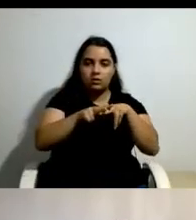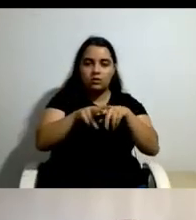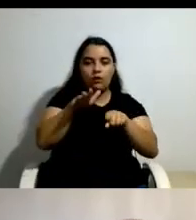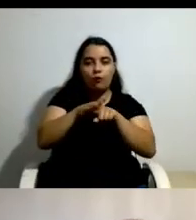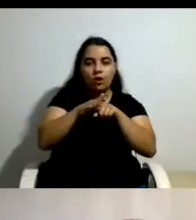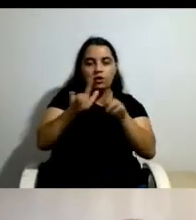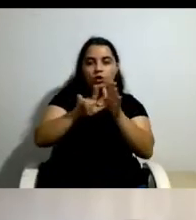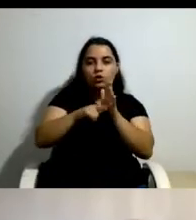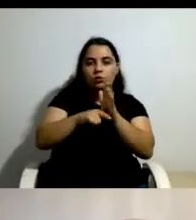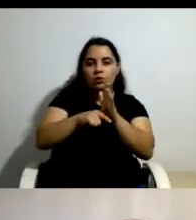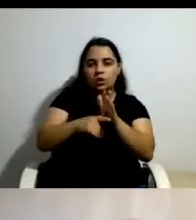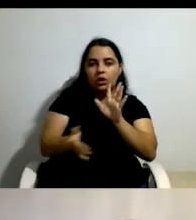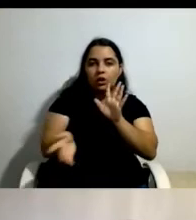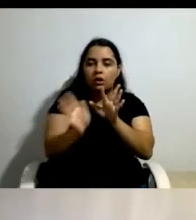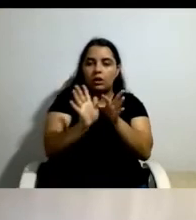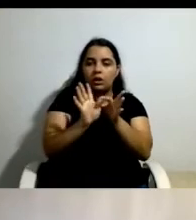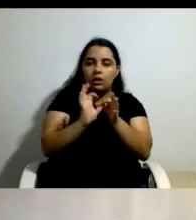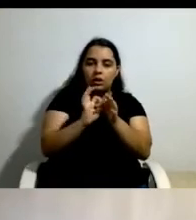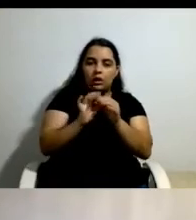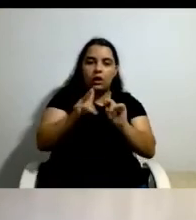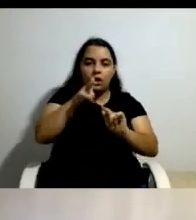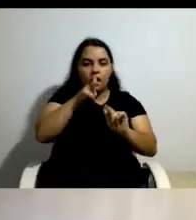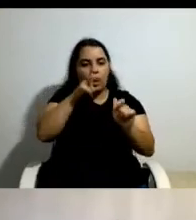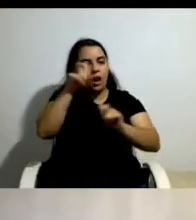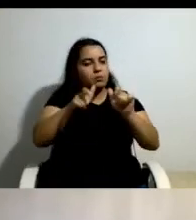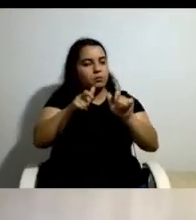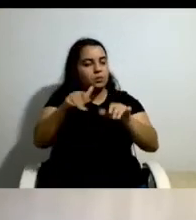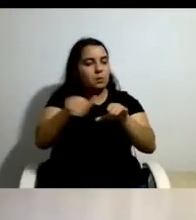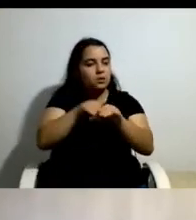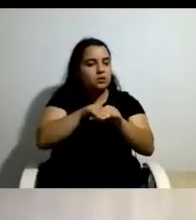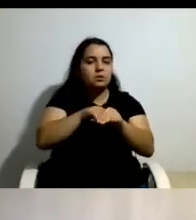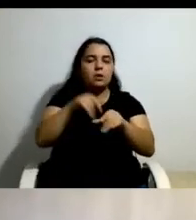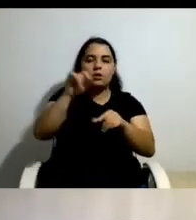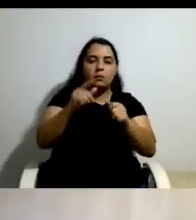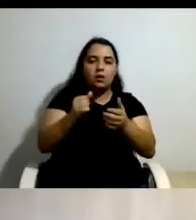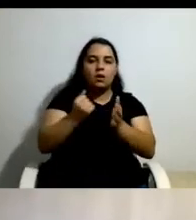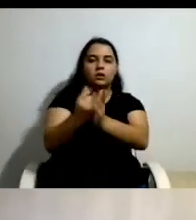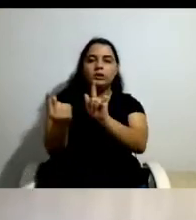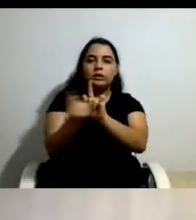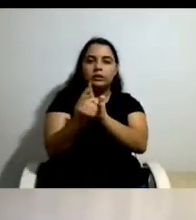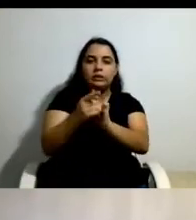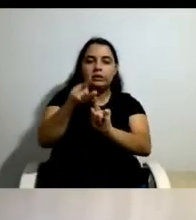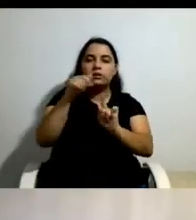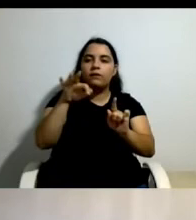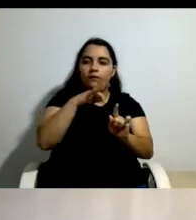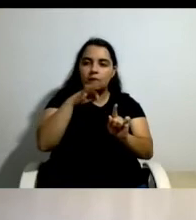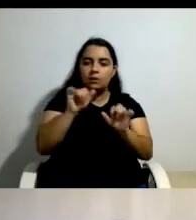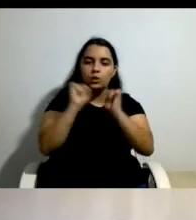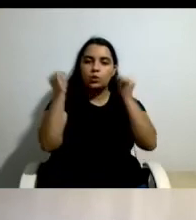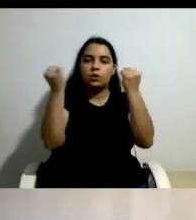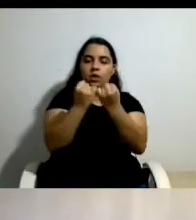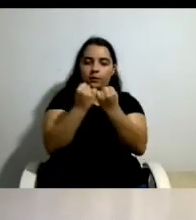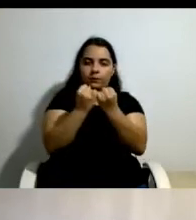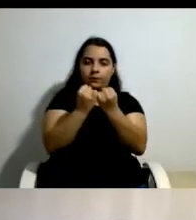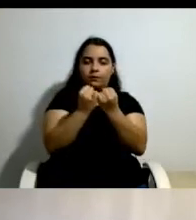participantes no projeto, das assistentes pessoais, da família e da própria sociedade. E depois falarei